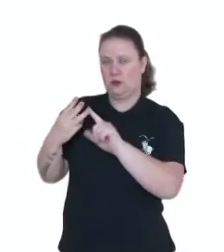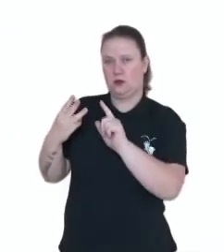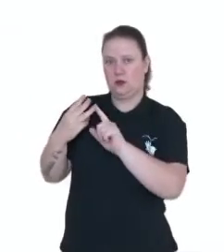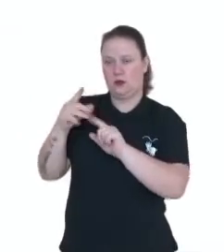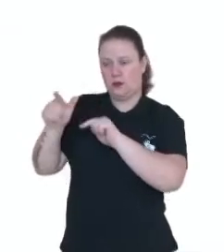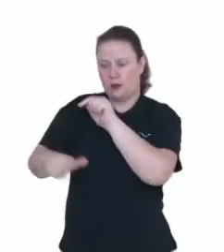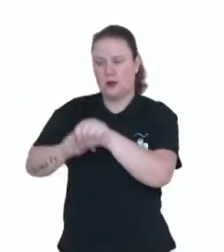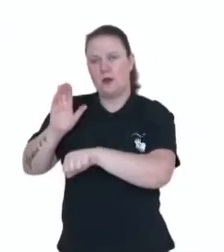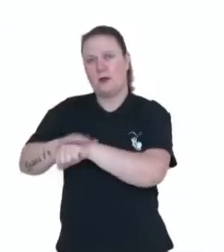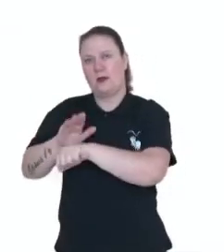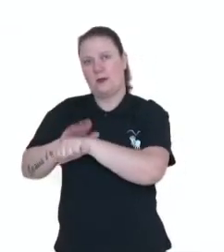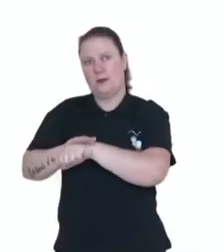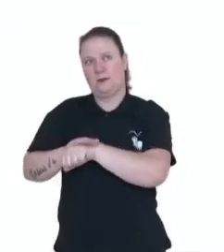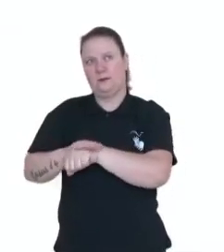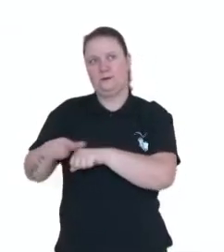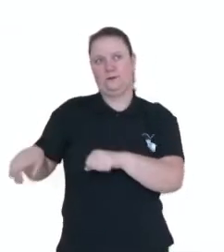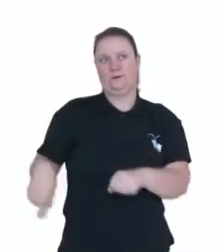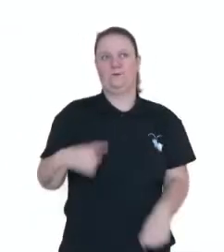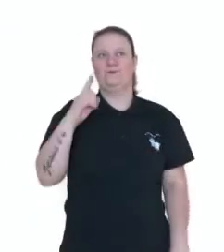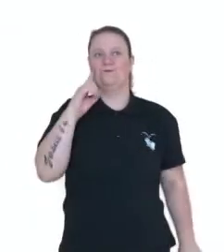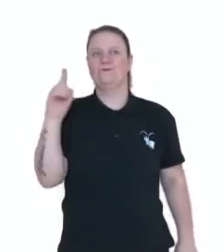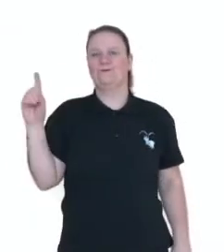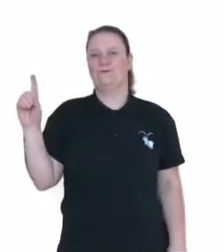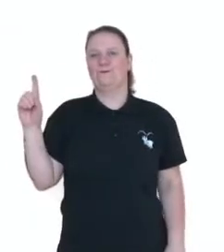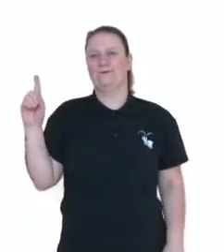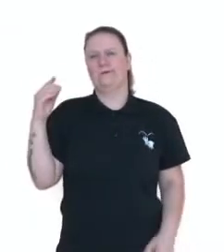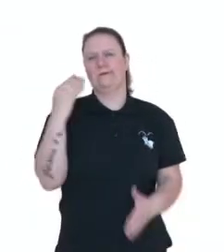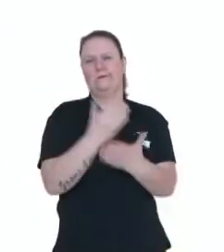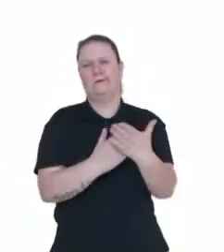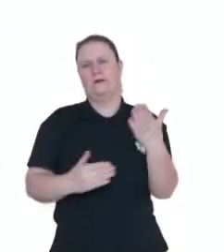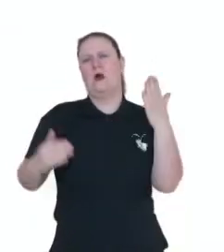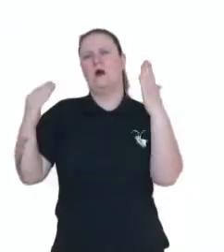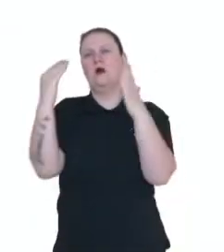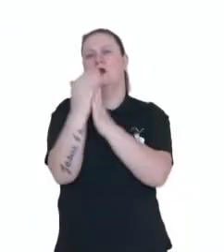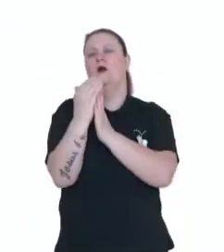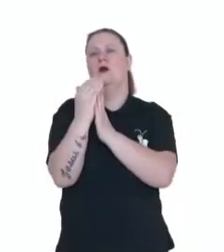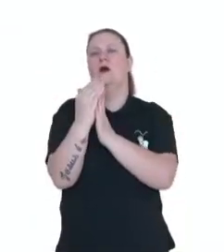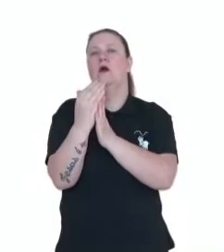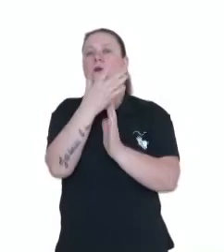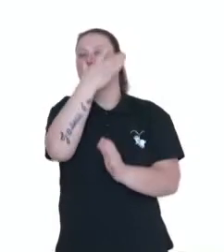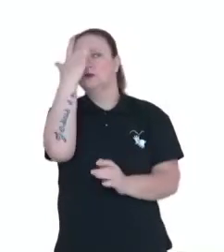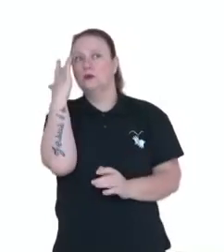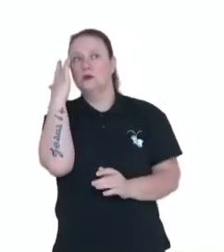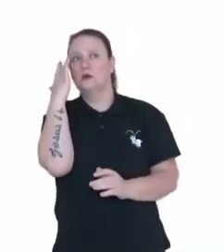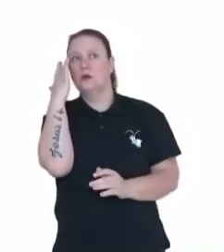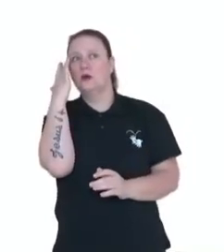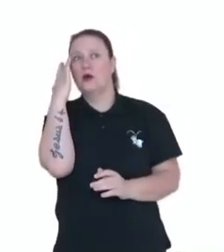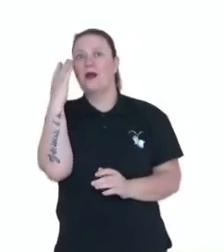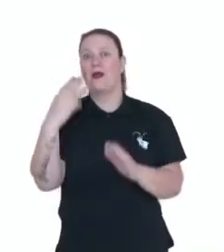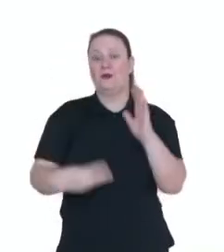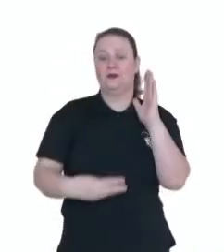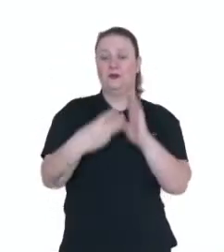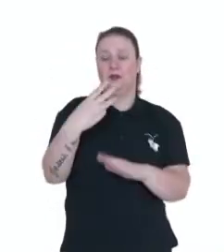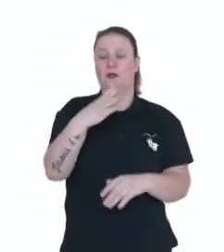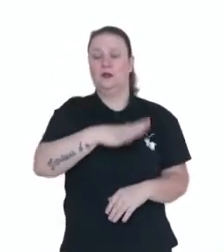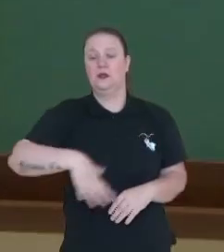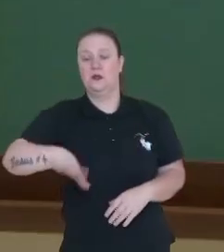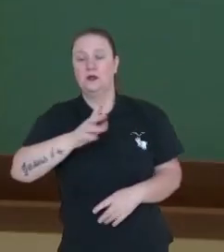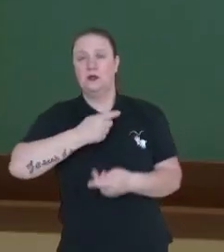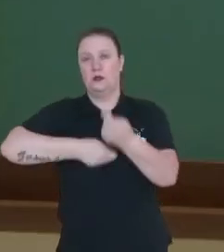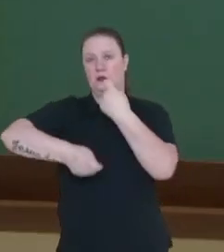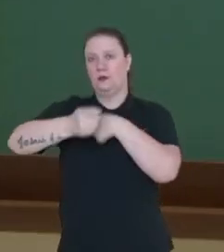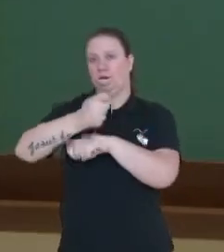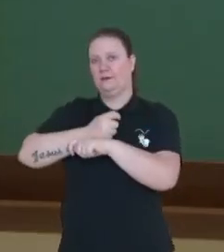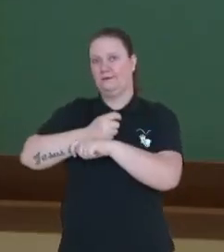sudeste, o nós vamos ter? O setor onde tem mais pessoas ocupadas é o setor terciário destacado aqui,